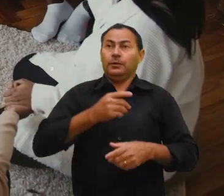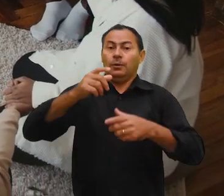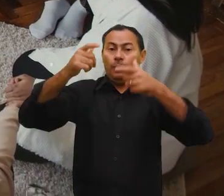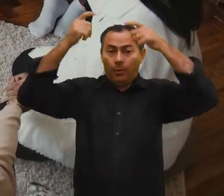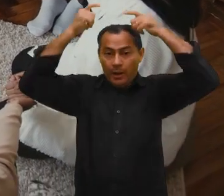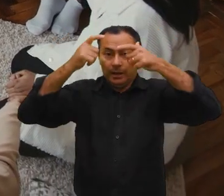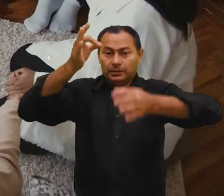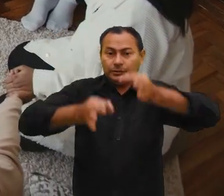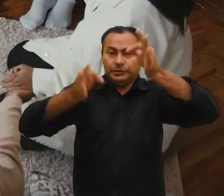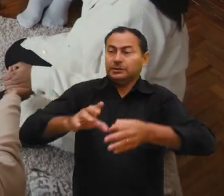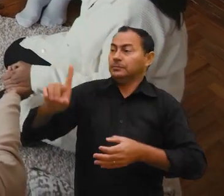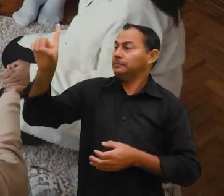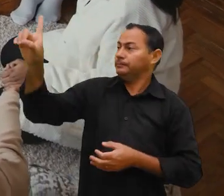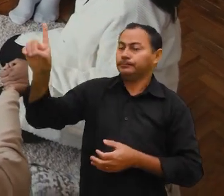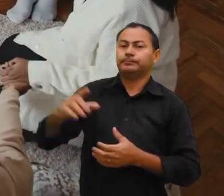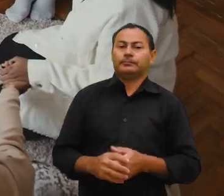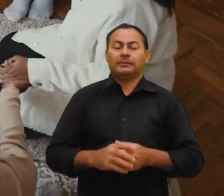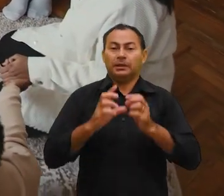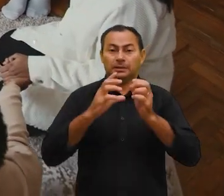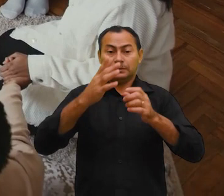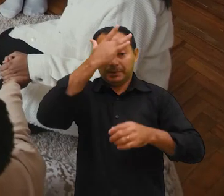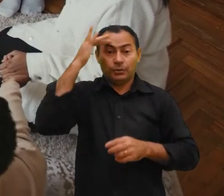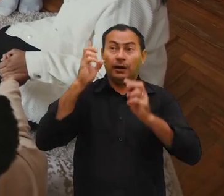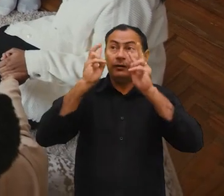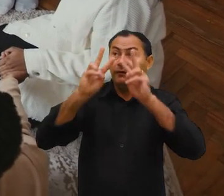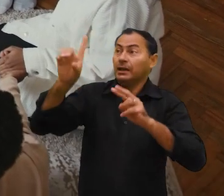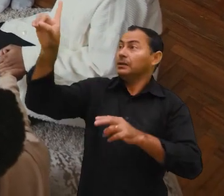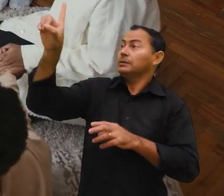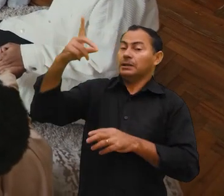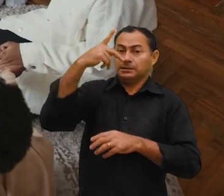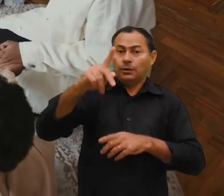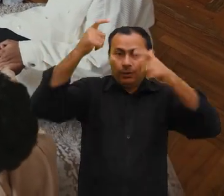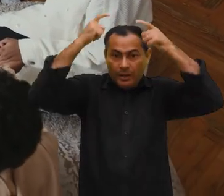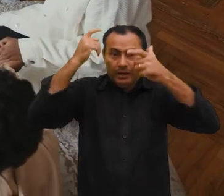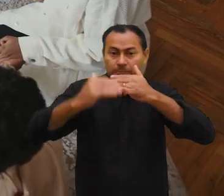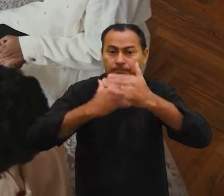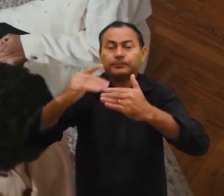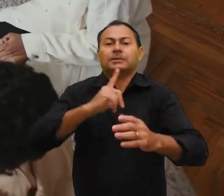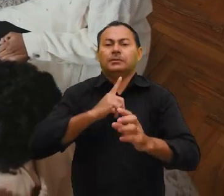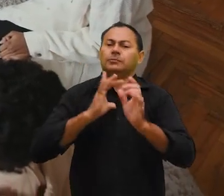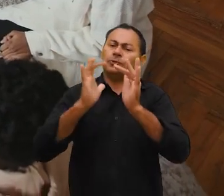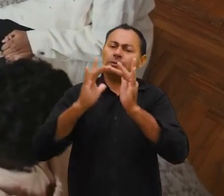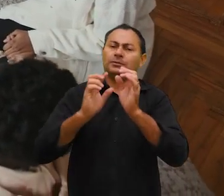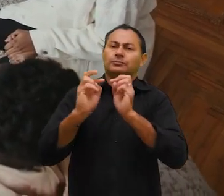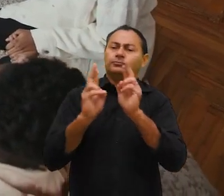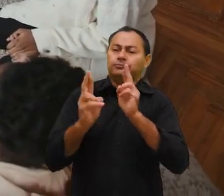reino e a justiça de Deus. Ela vê que Deus é seu rei e desenvolve um relacionamento com Ele,